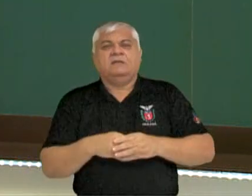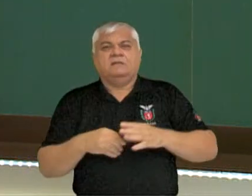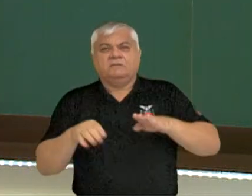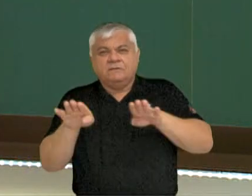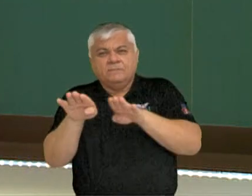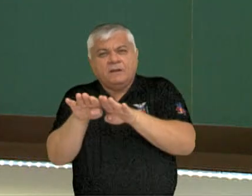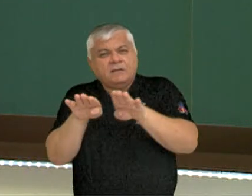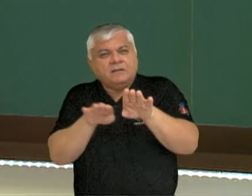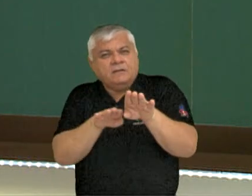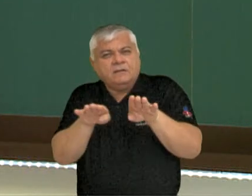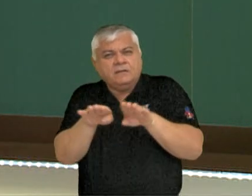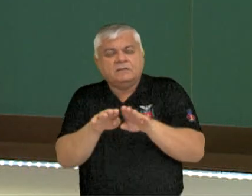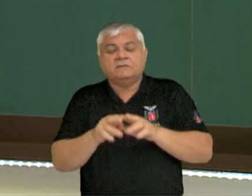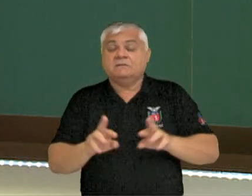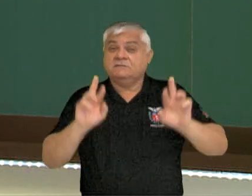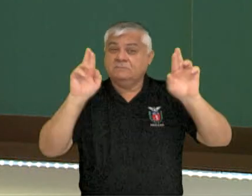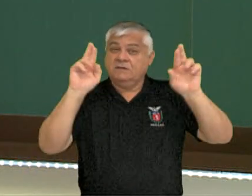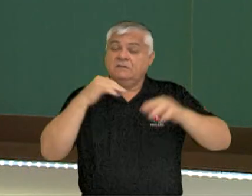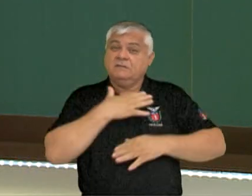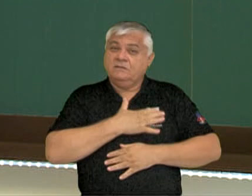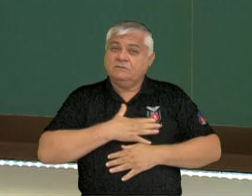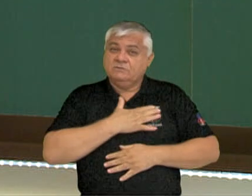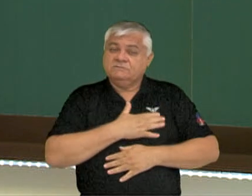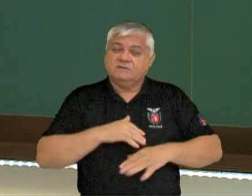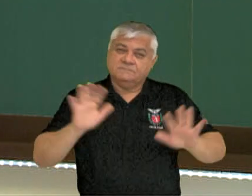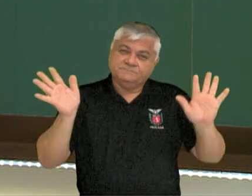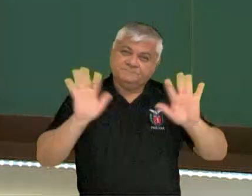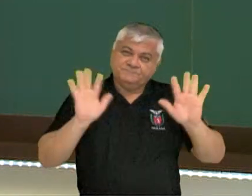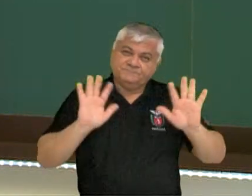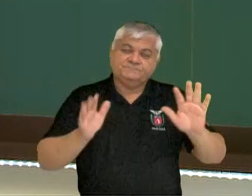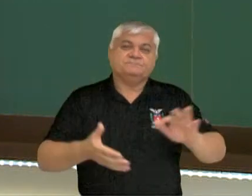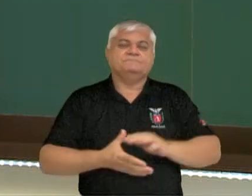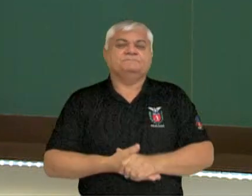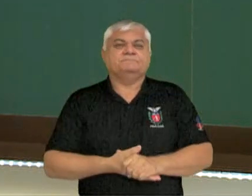placas tectônicas. Espero que vocês tenham gostado. Até breve!